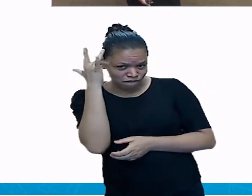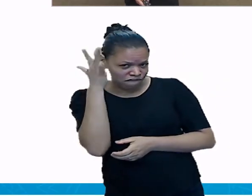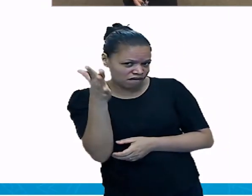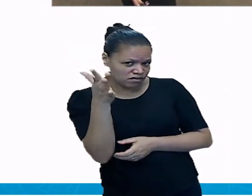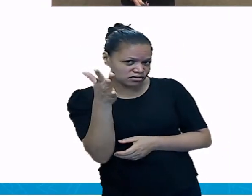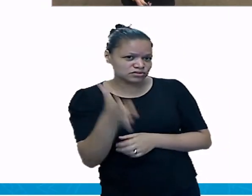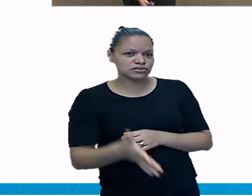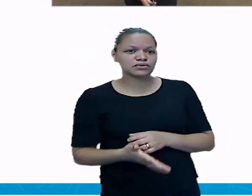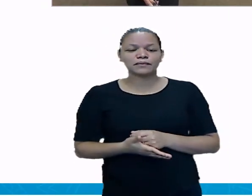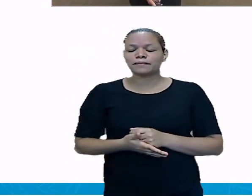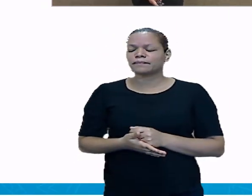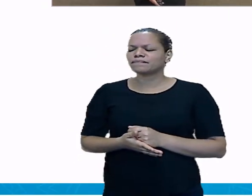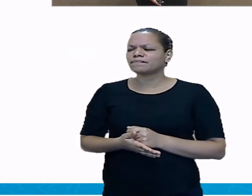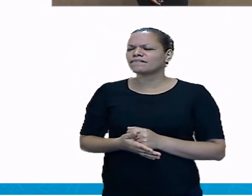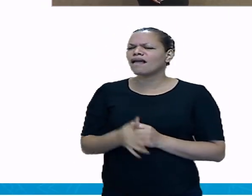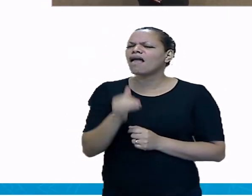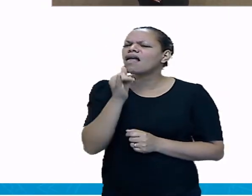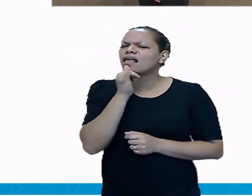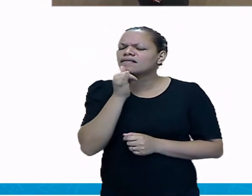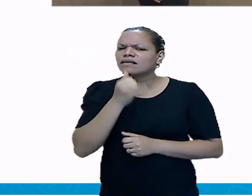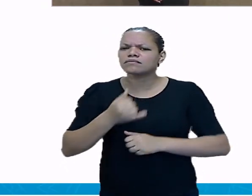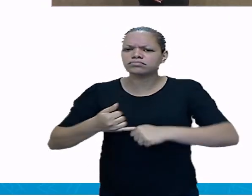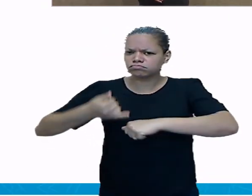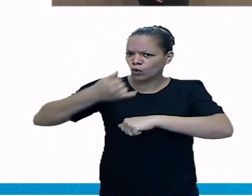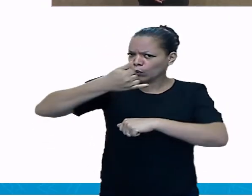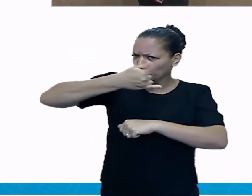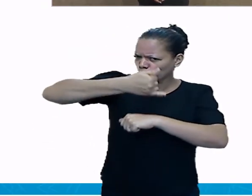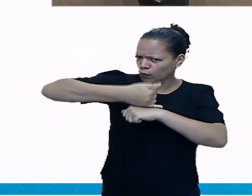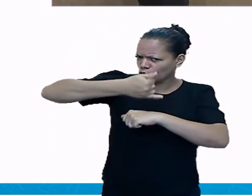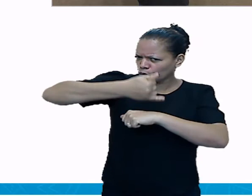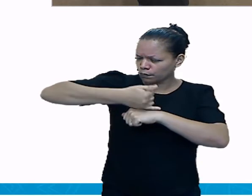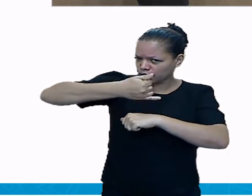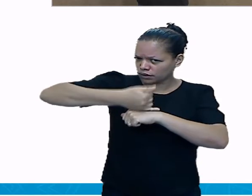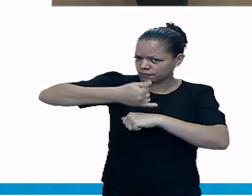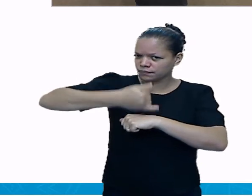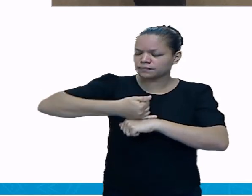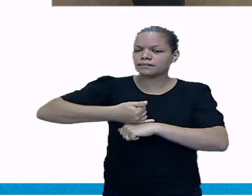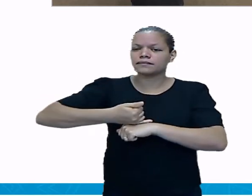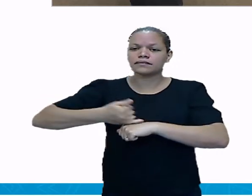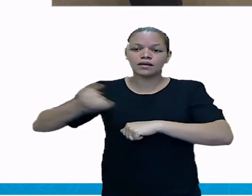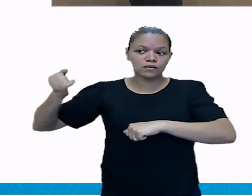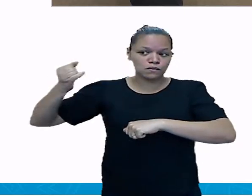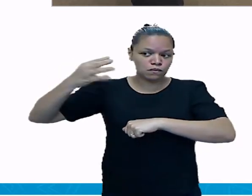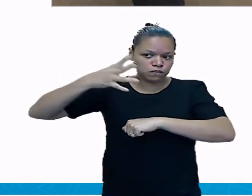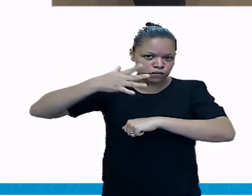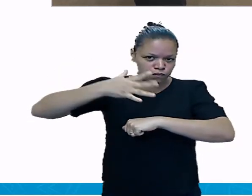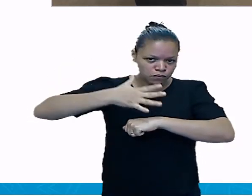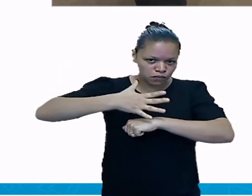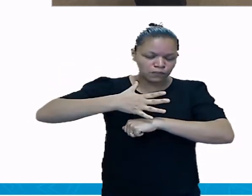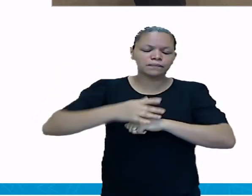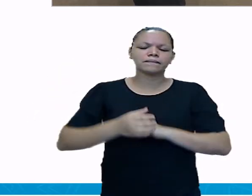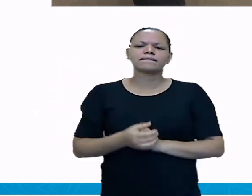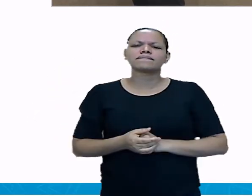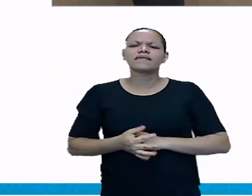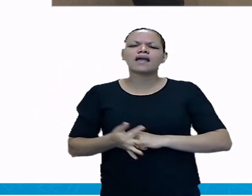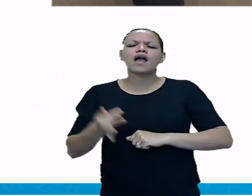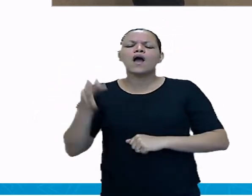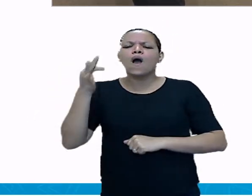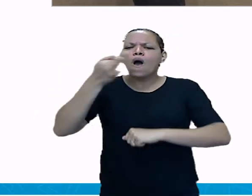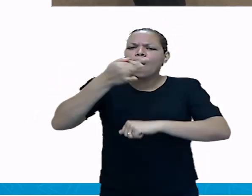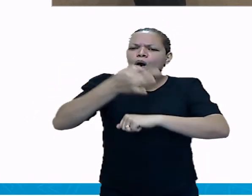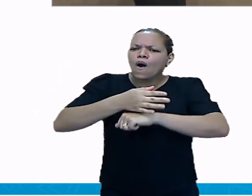o ferro e o cobre. São materiais que aquecem